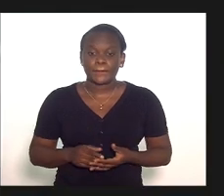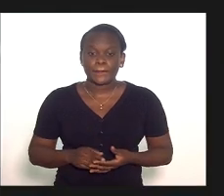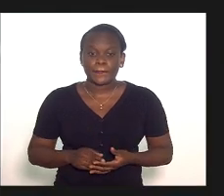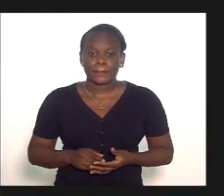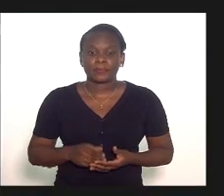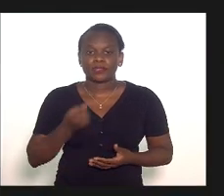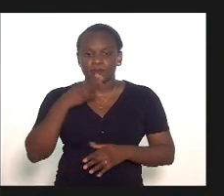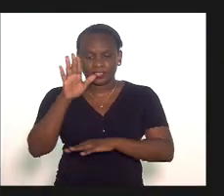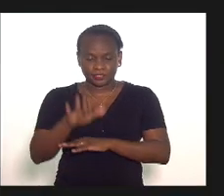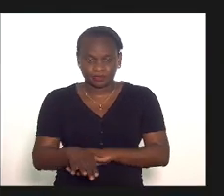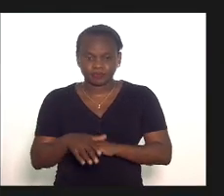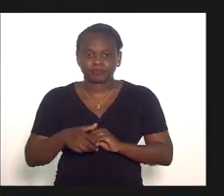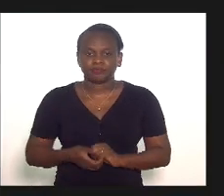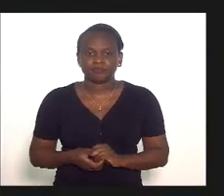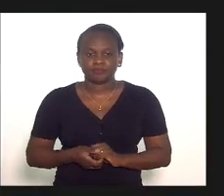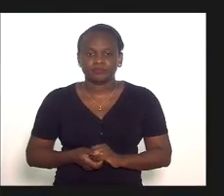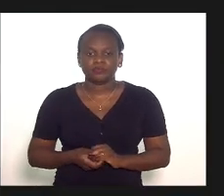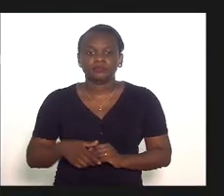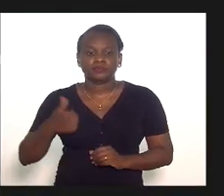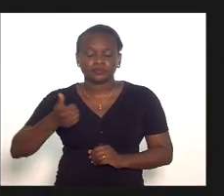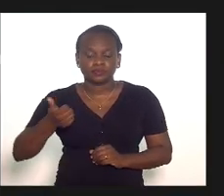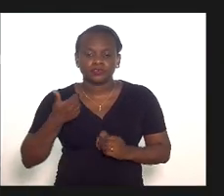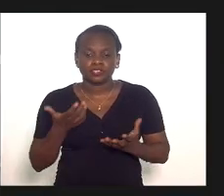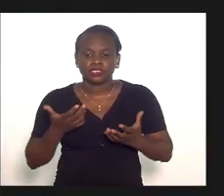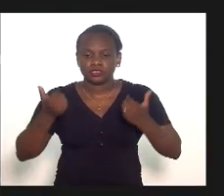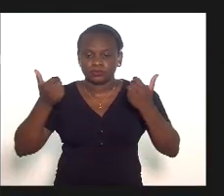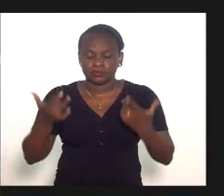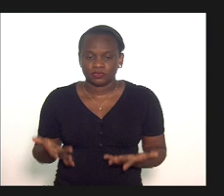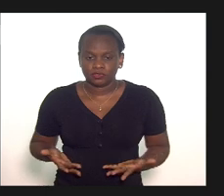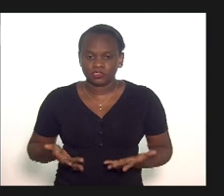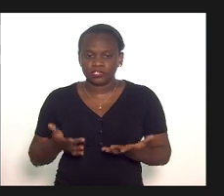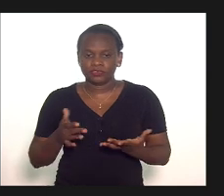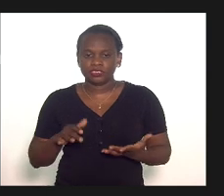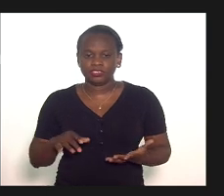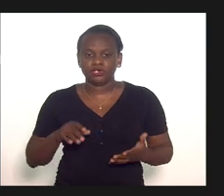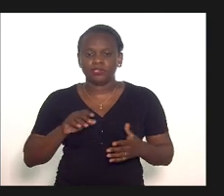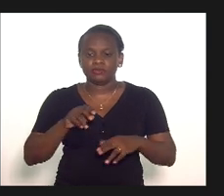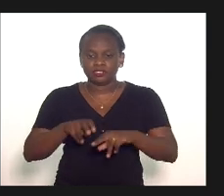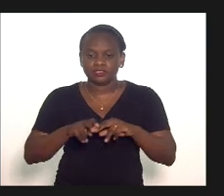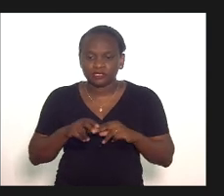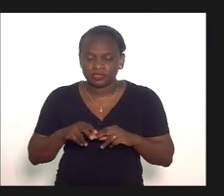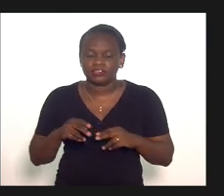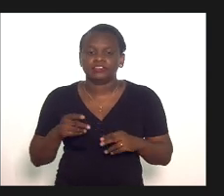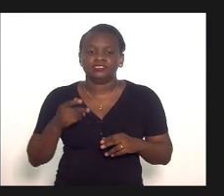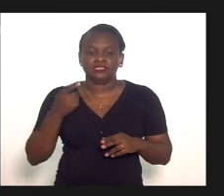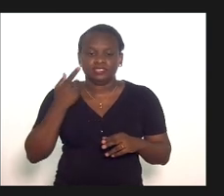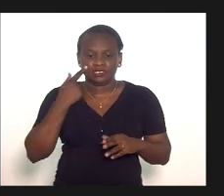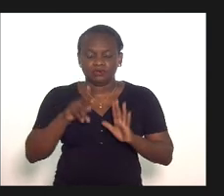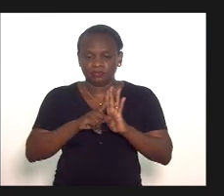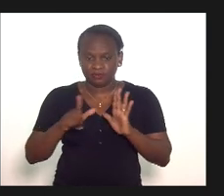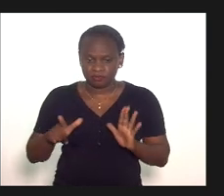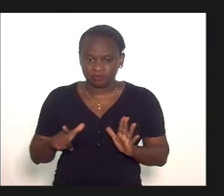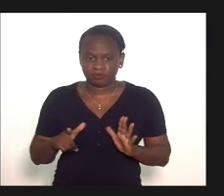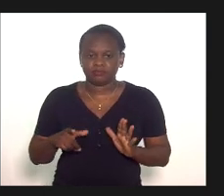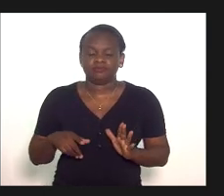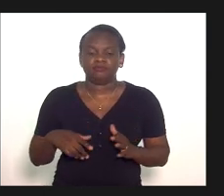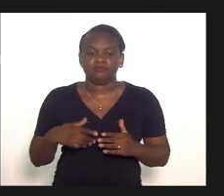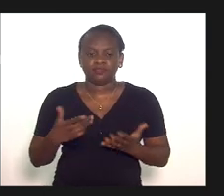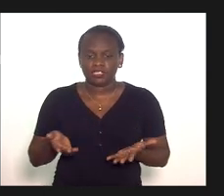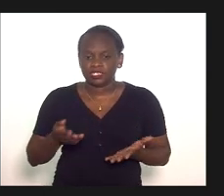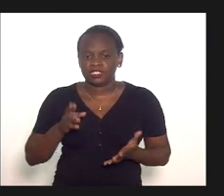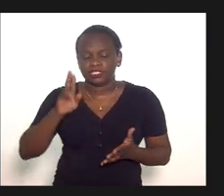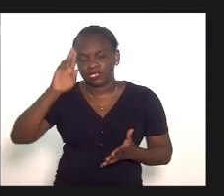boa tarde primeiro eu gostaria de falar com relação a justificativa do nosso projeto que de forma